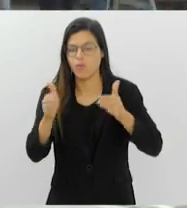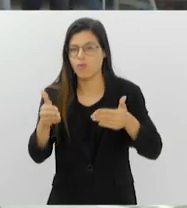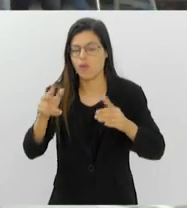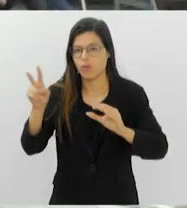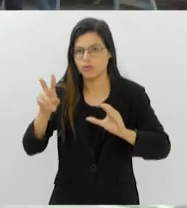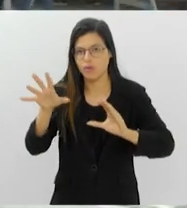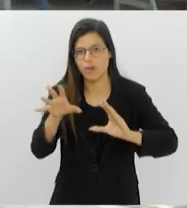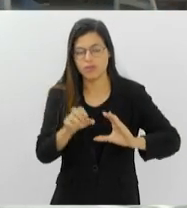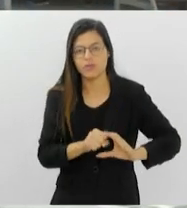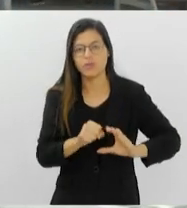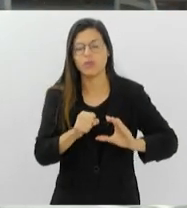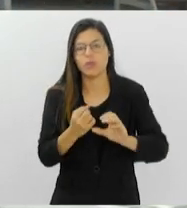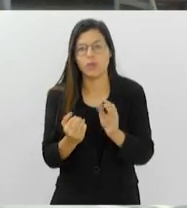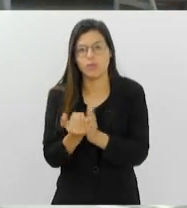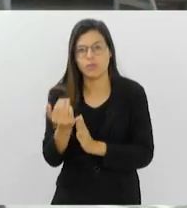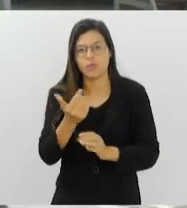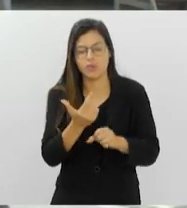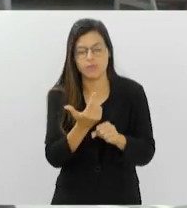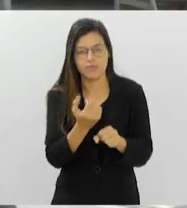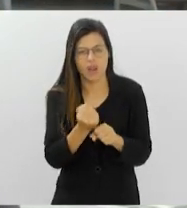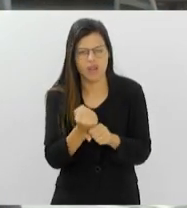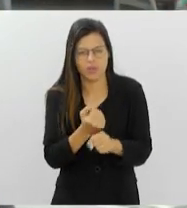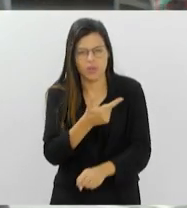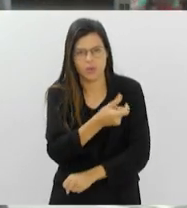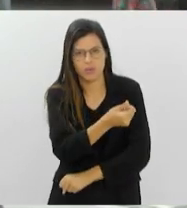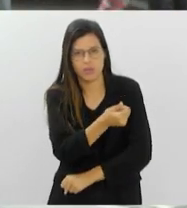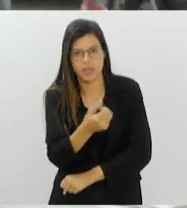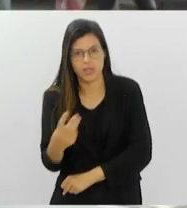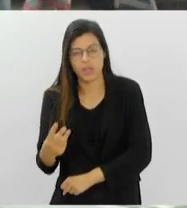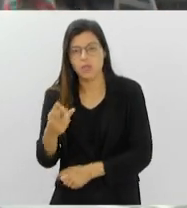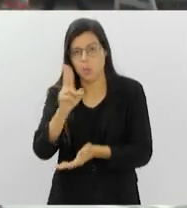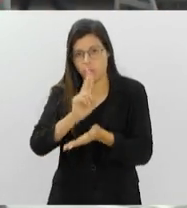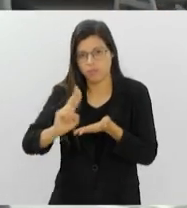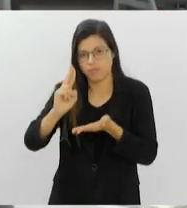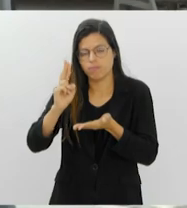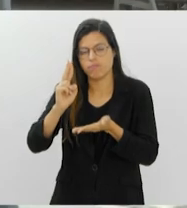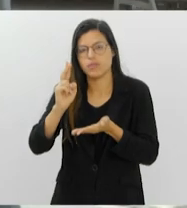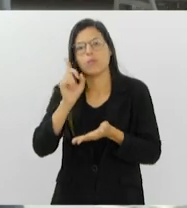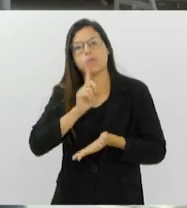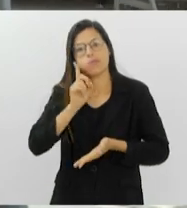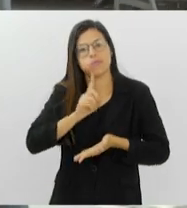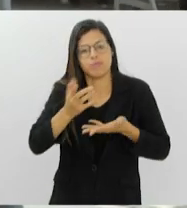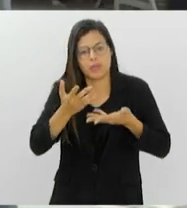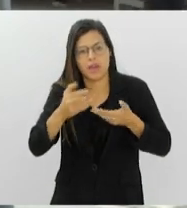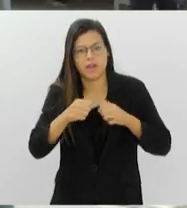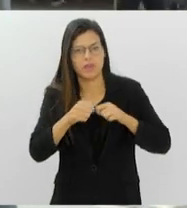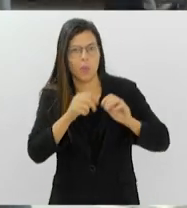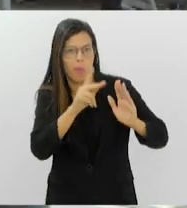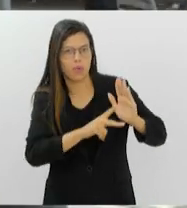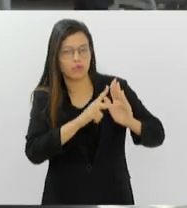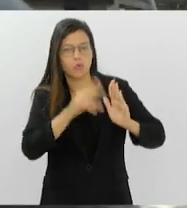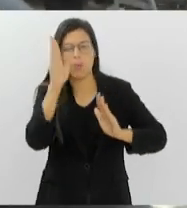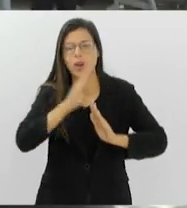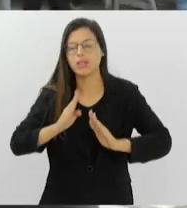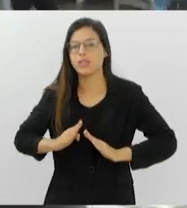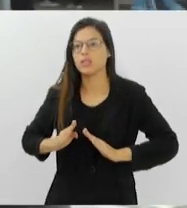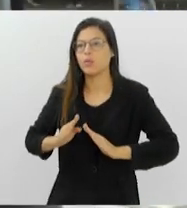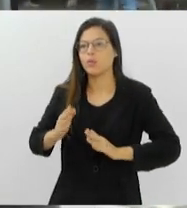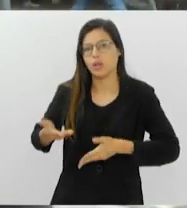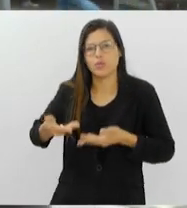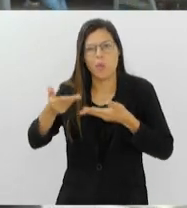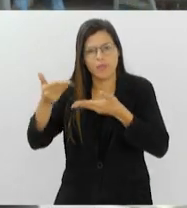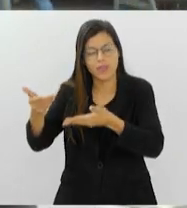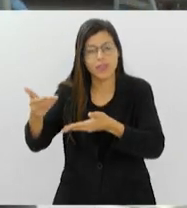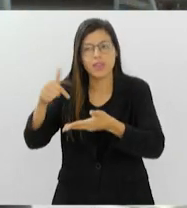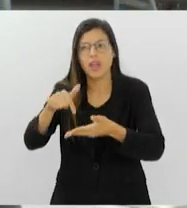né, em 2013, com o convite de uma universidade americana, que queria desenvolver um projeto aqui no Brasil. Eles disseram, poxa, vamos fazer um projeto, a gente tem um nome bacana pra